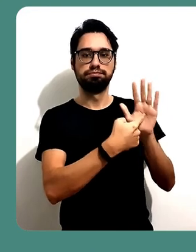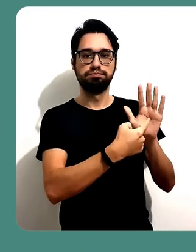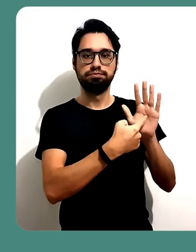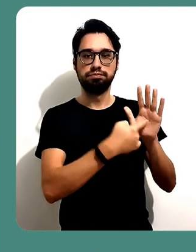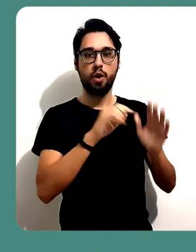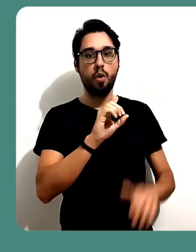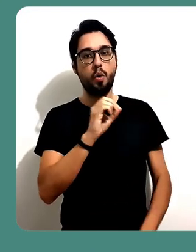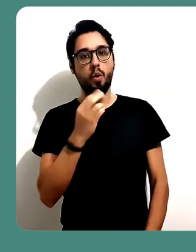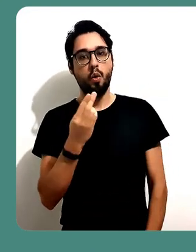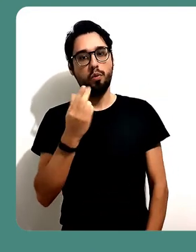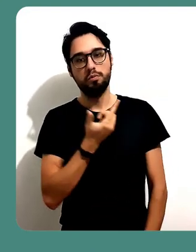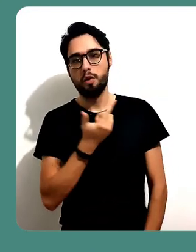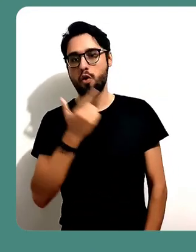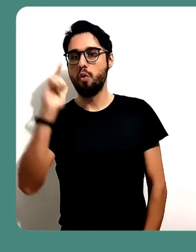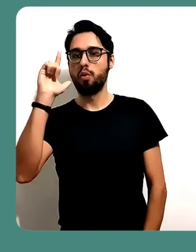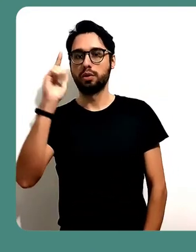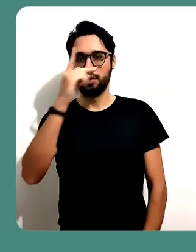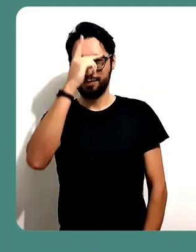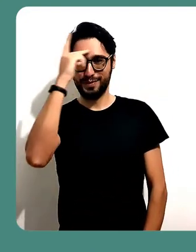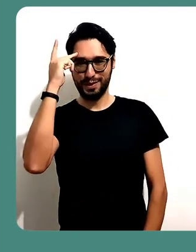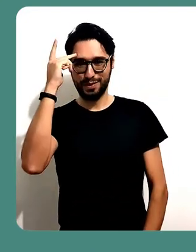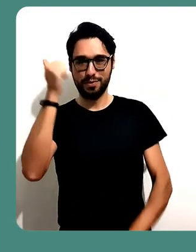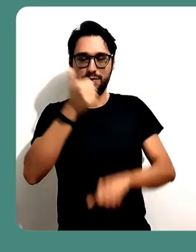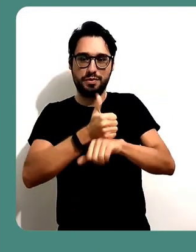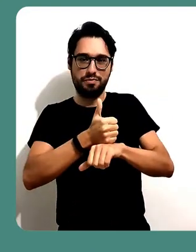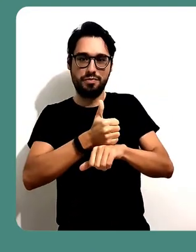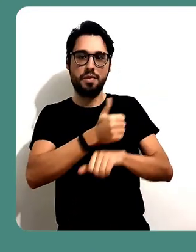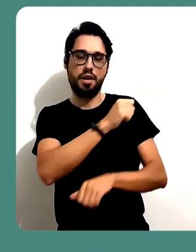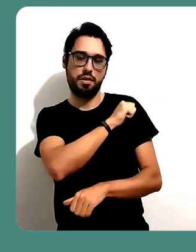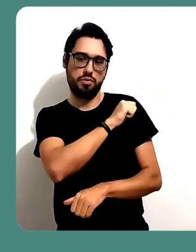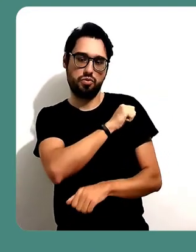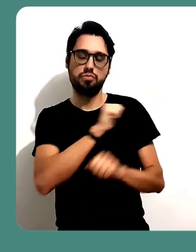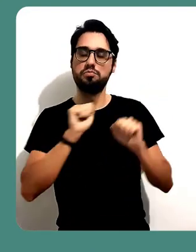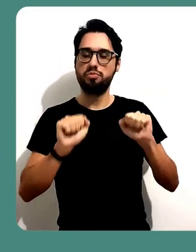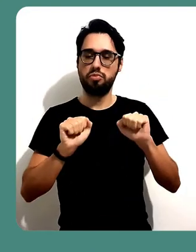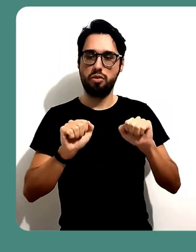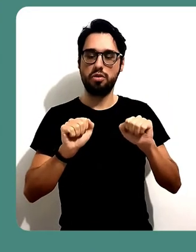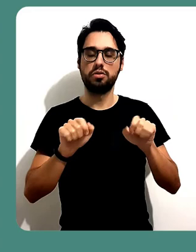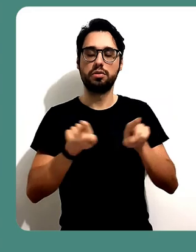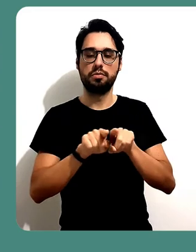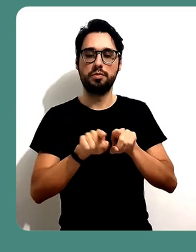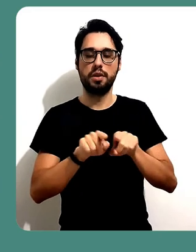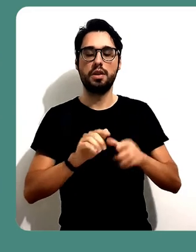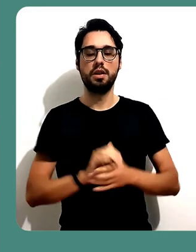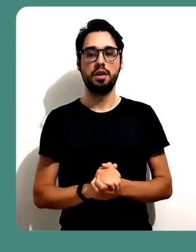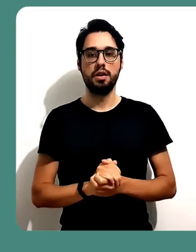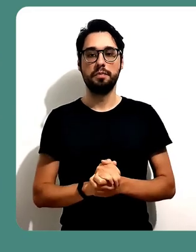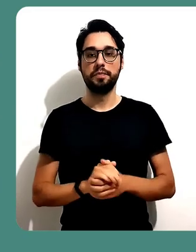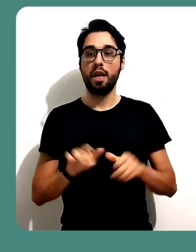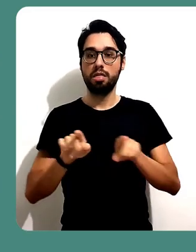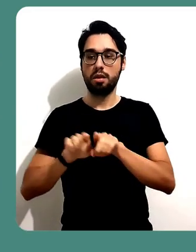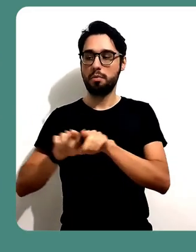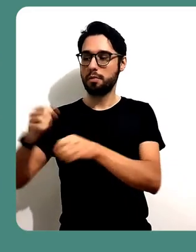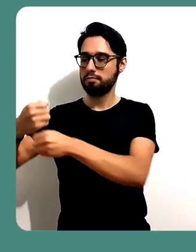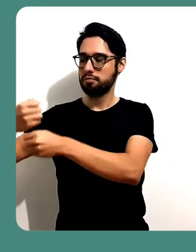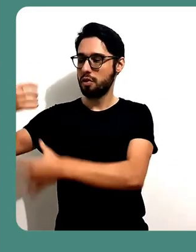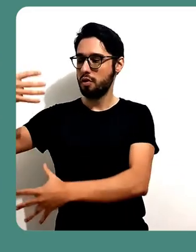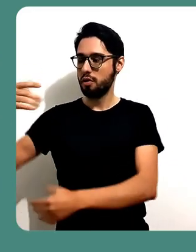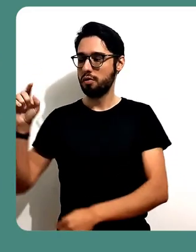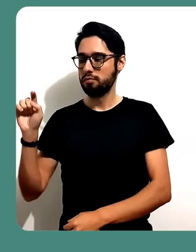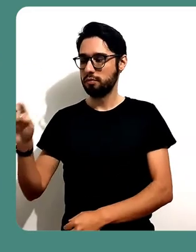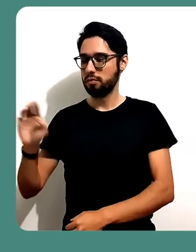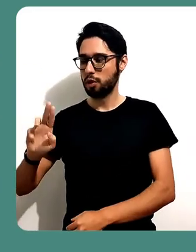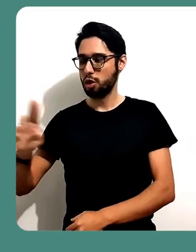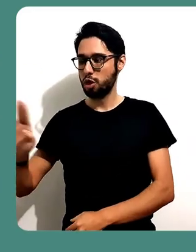a ser o apresentador. Ou posso também escolher uma outra pessoa para ser apresentador, tá certo? Você também